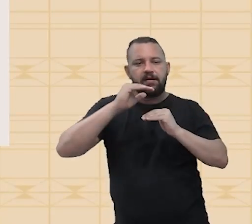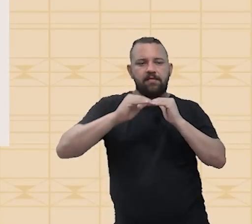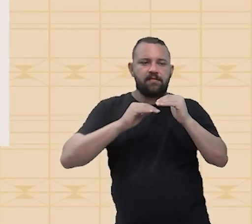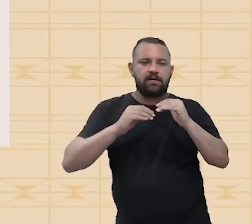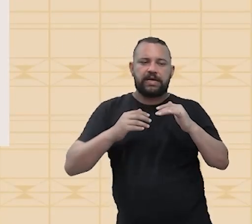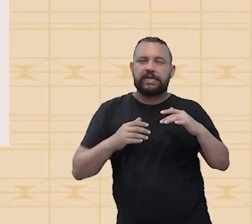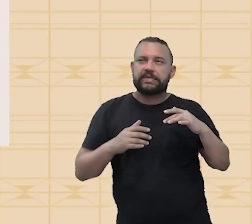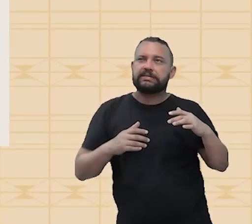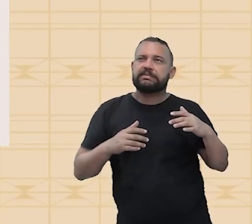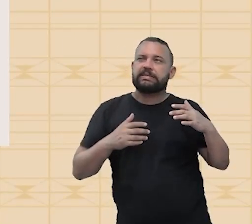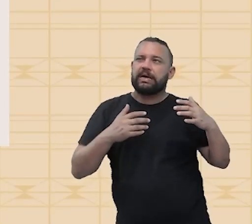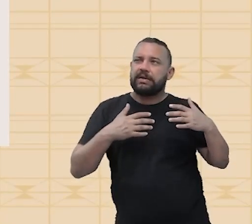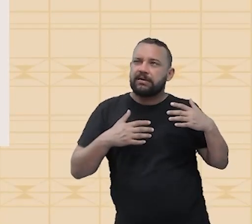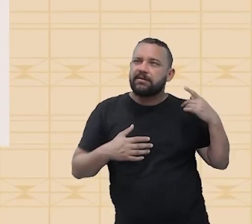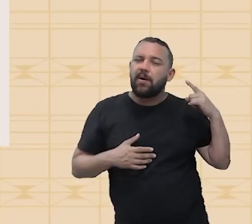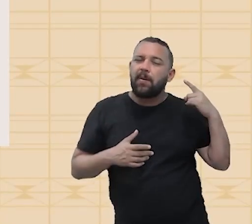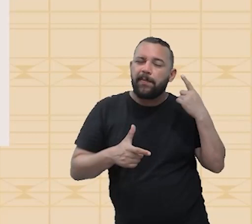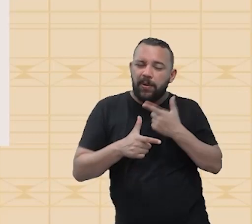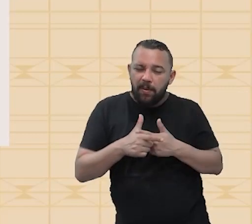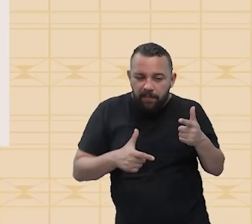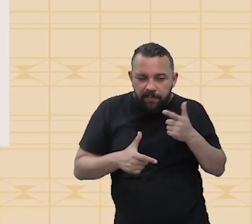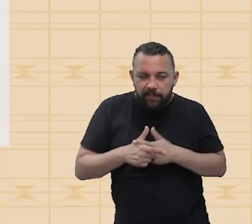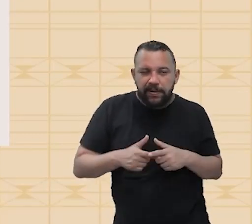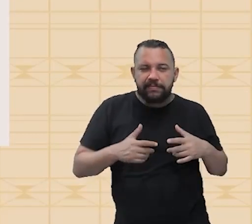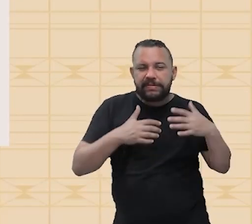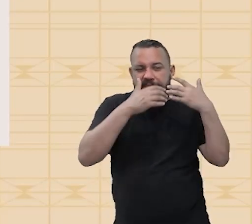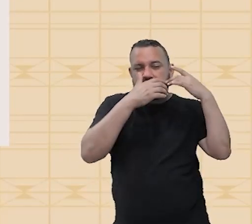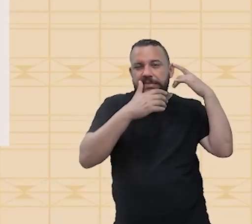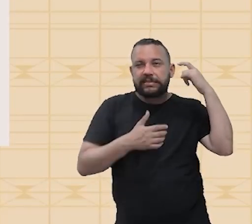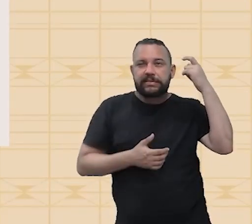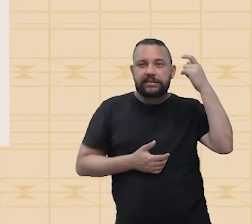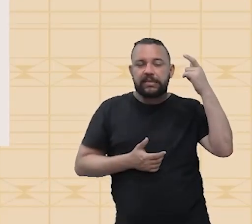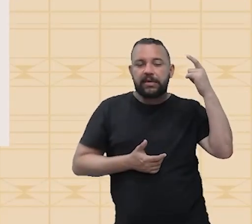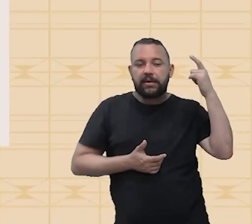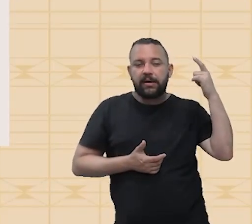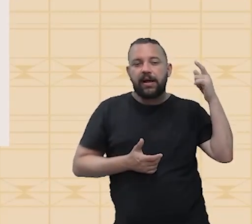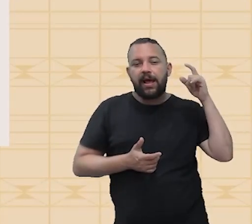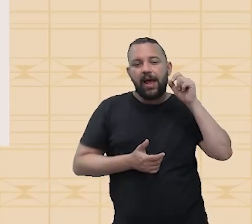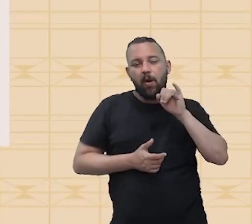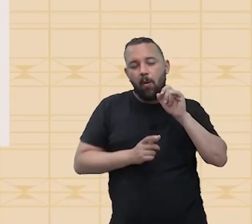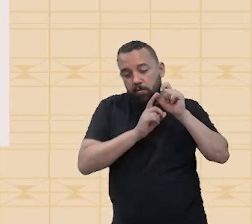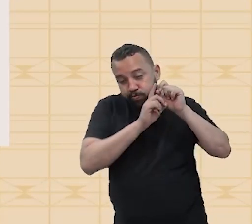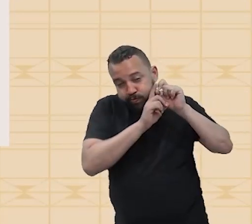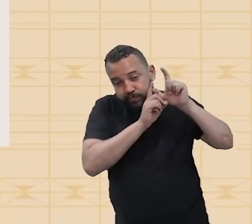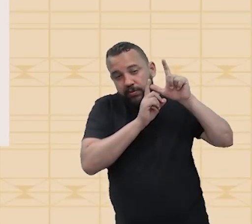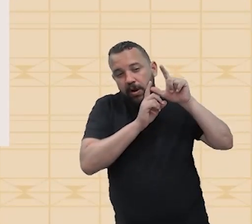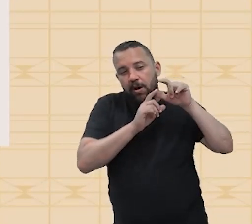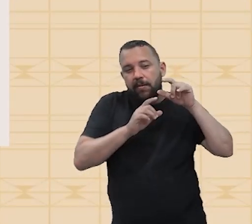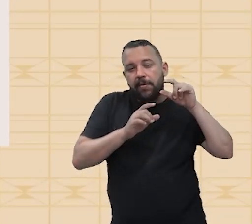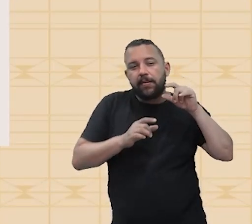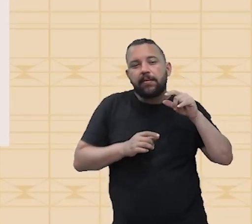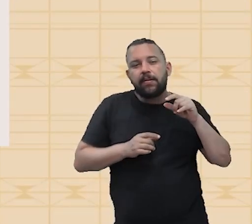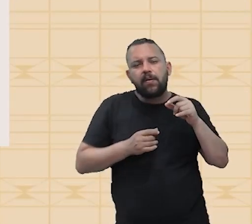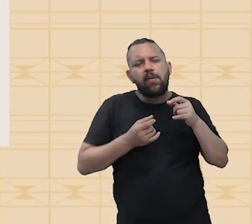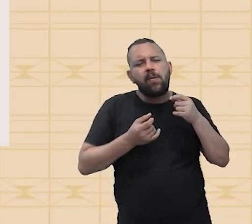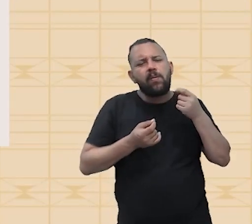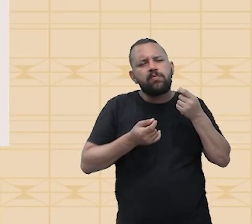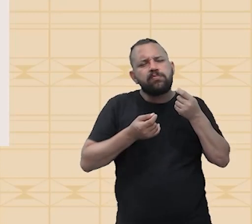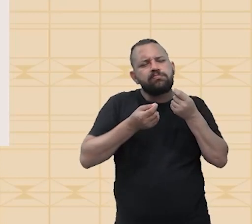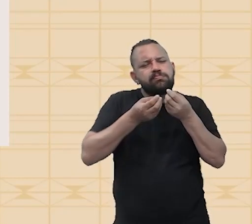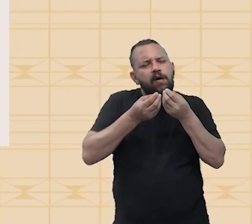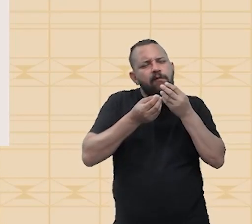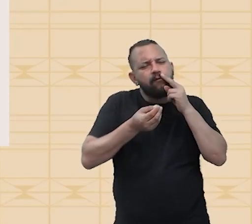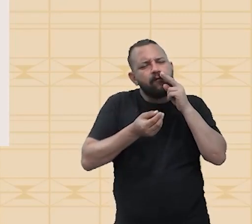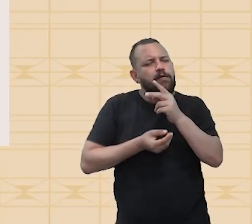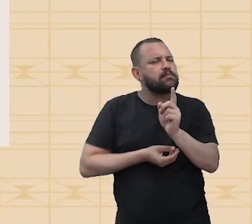uma criança que está no espectro autista é o nível sonoro, que é o ruído. Faz sentido pra você? Não é a